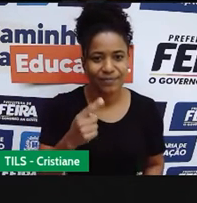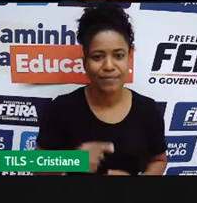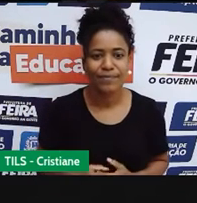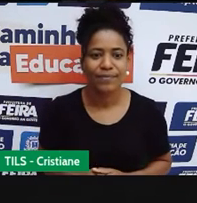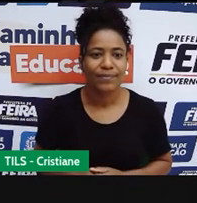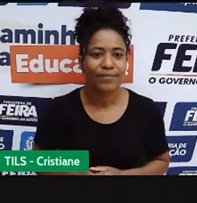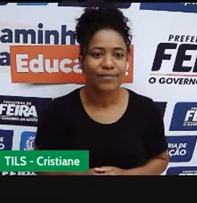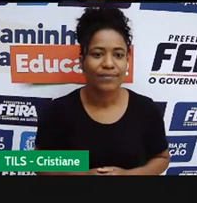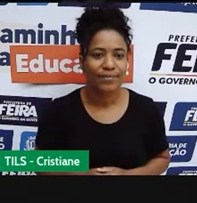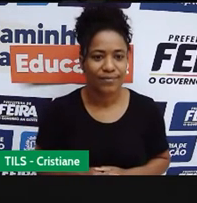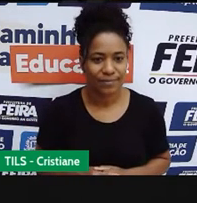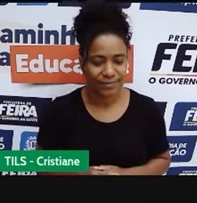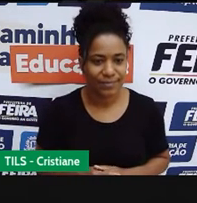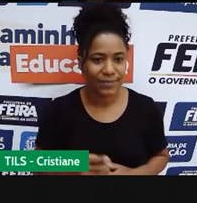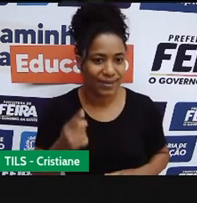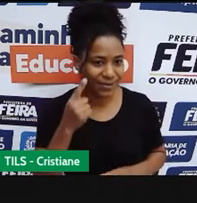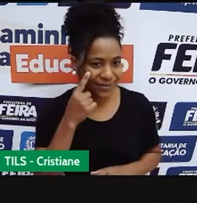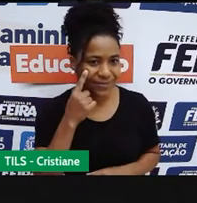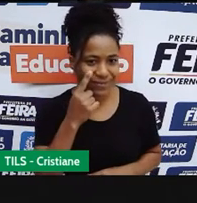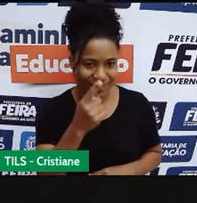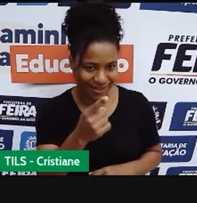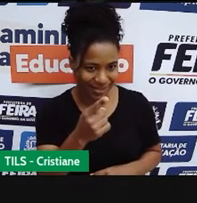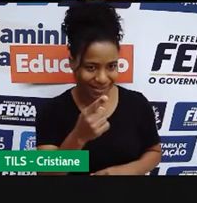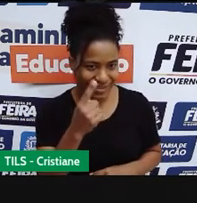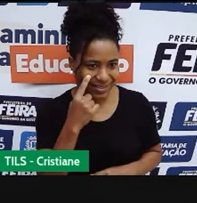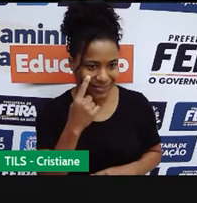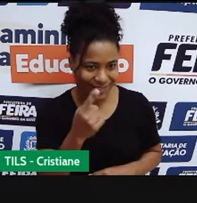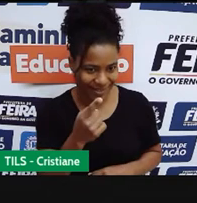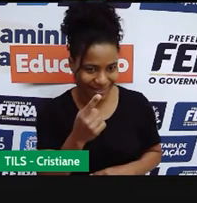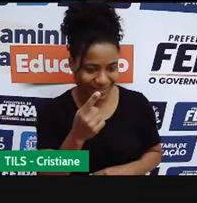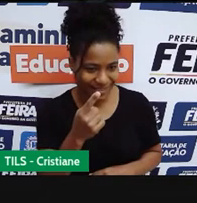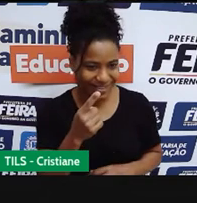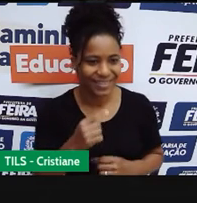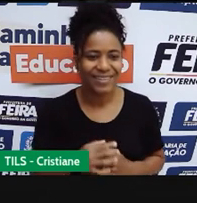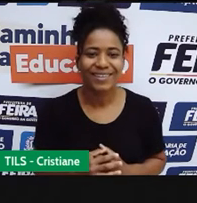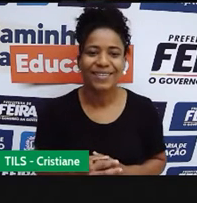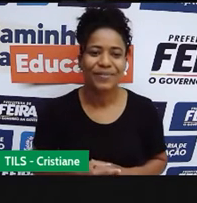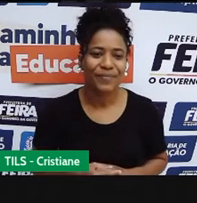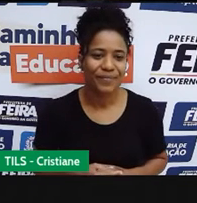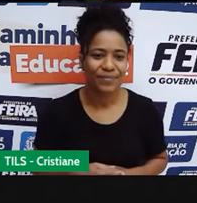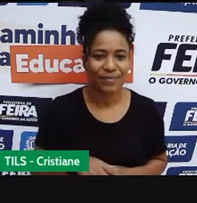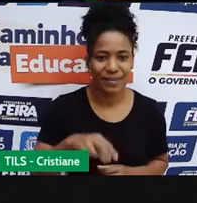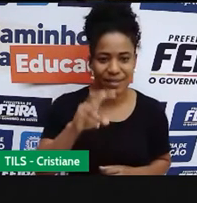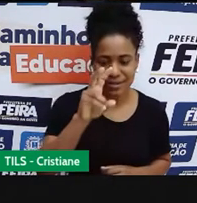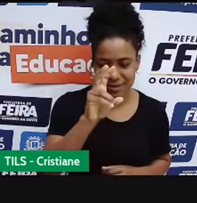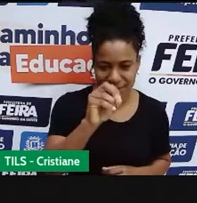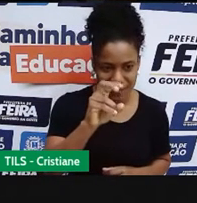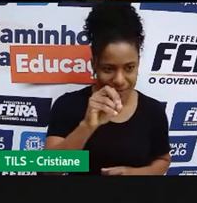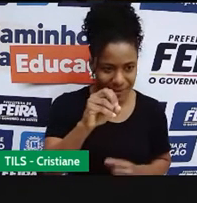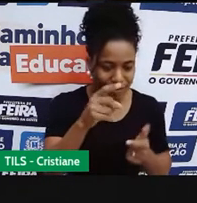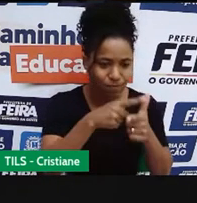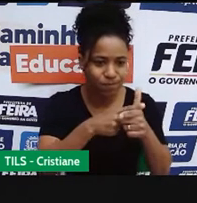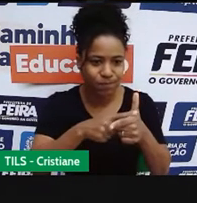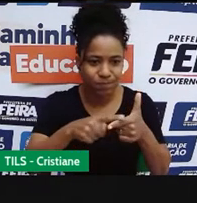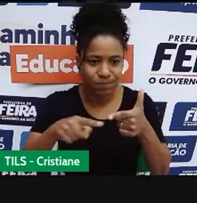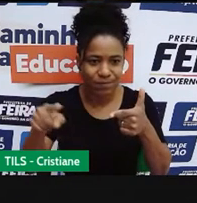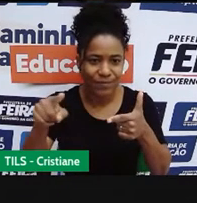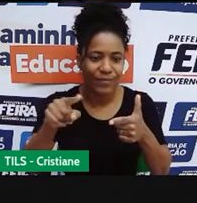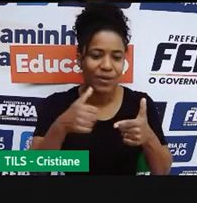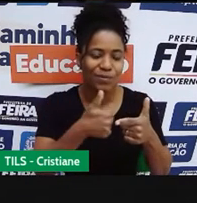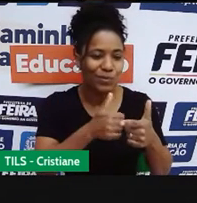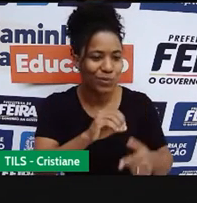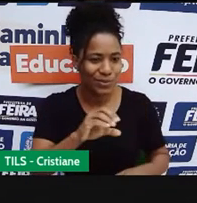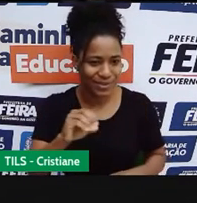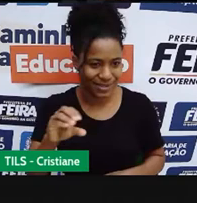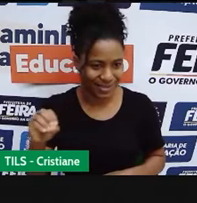aqui, a fraçãozinha, né? Lembra? 50 em cima, dividido por 100